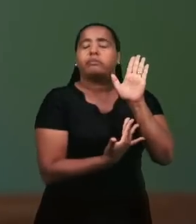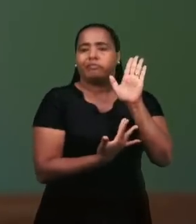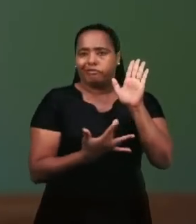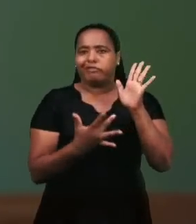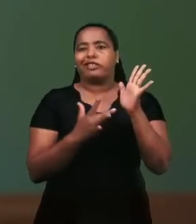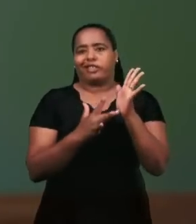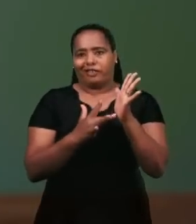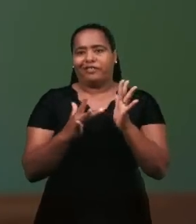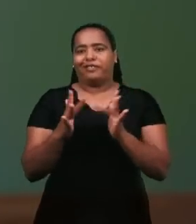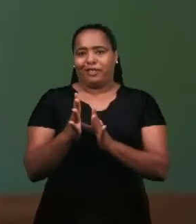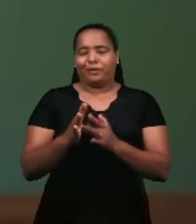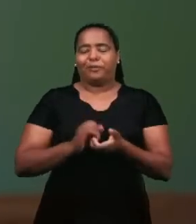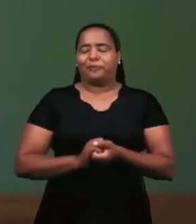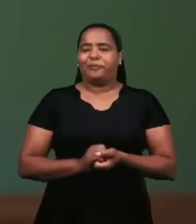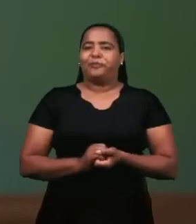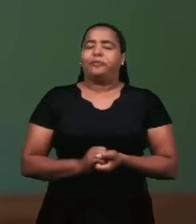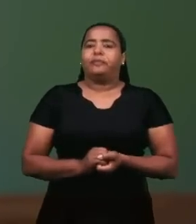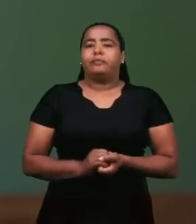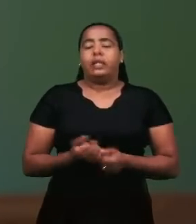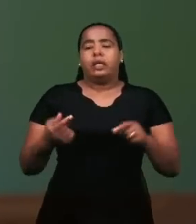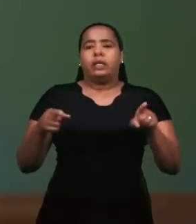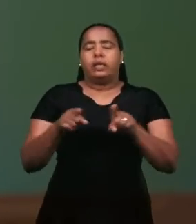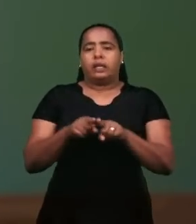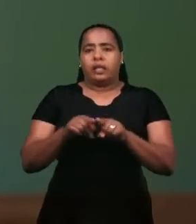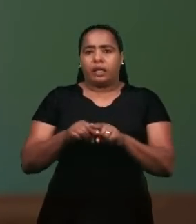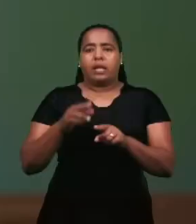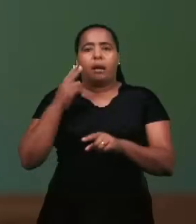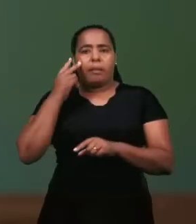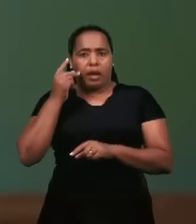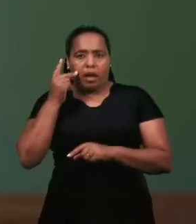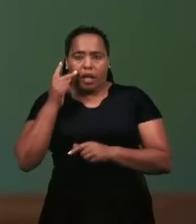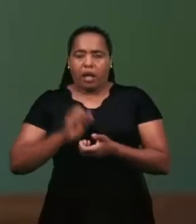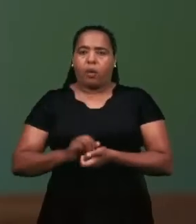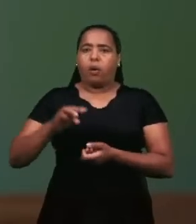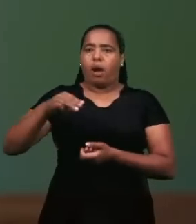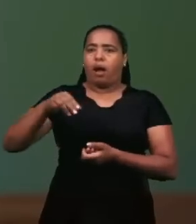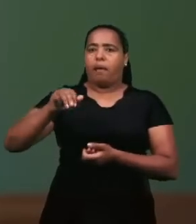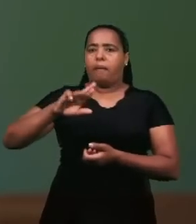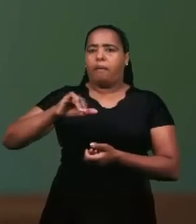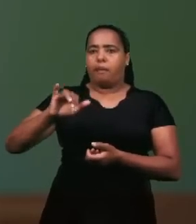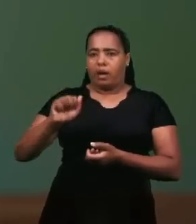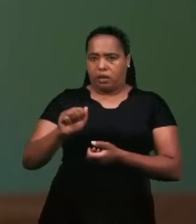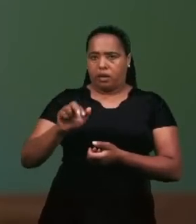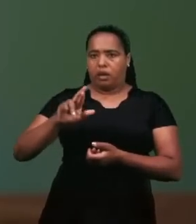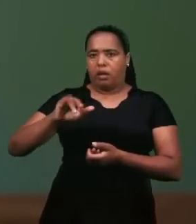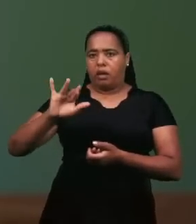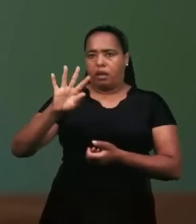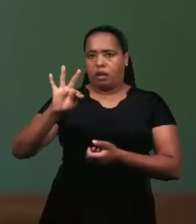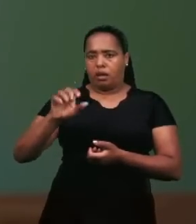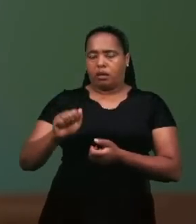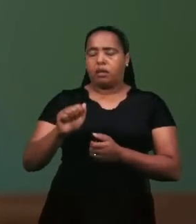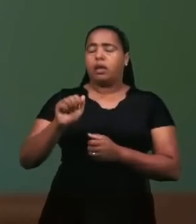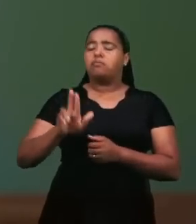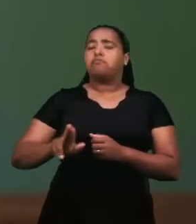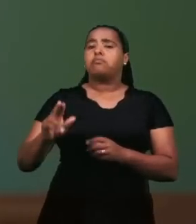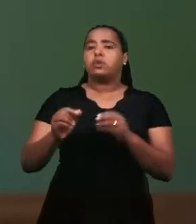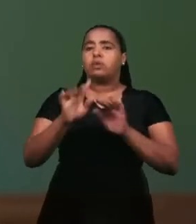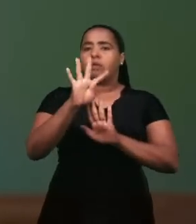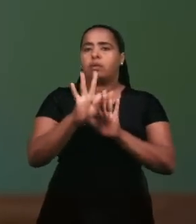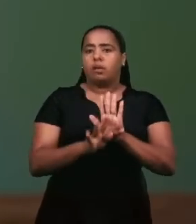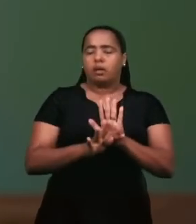colocado pela nossa irmã. E também, lá de Alagoas, a Maria Rita, ela usou ali os textos, primeiramente,